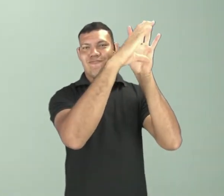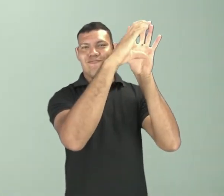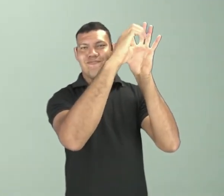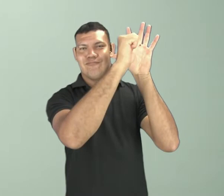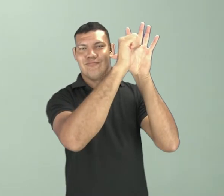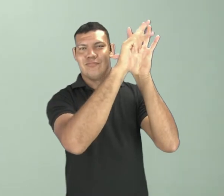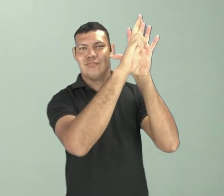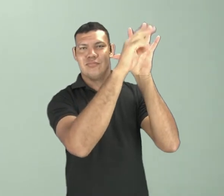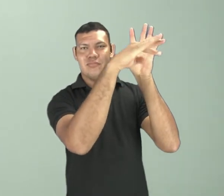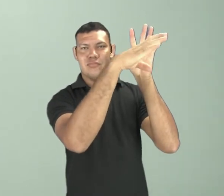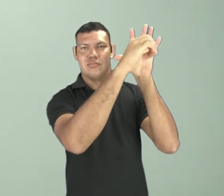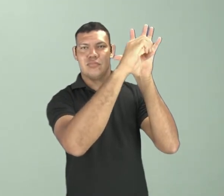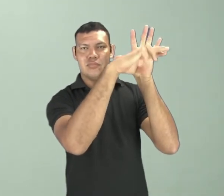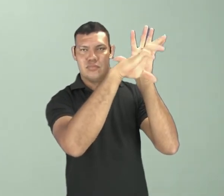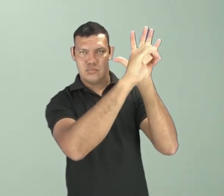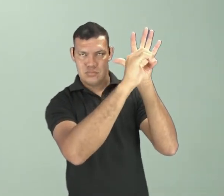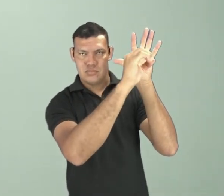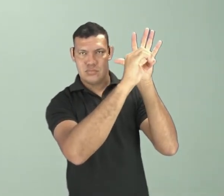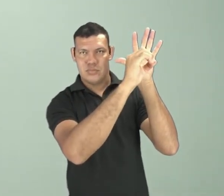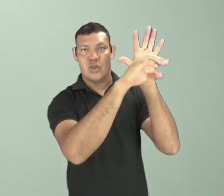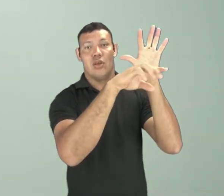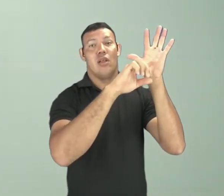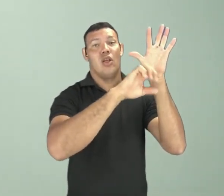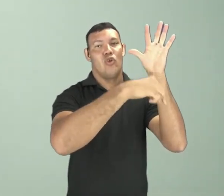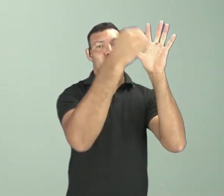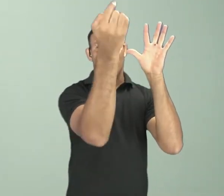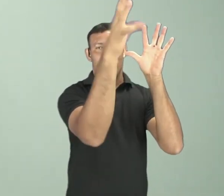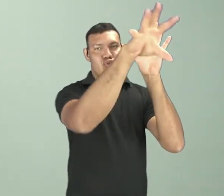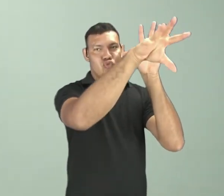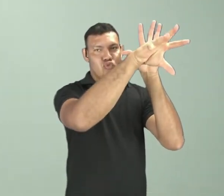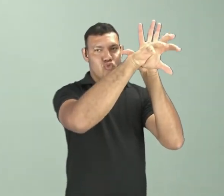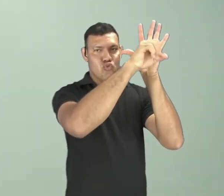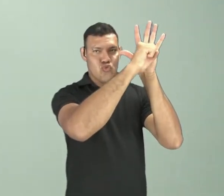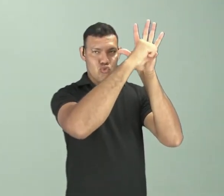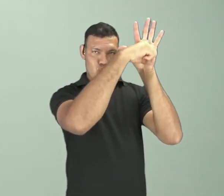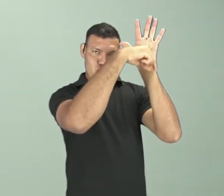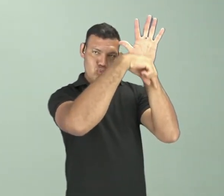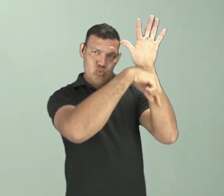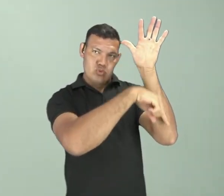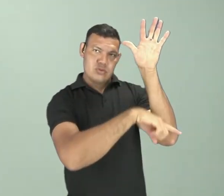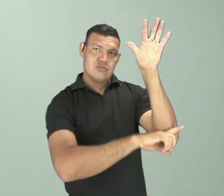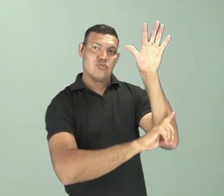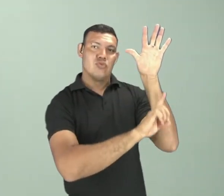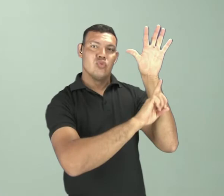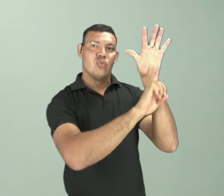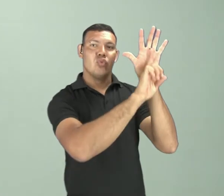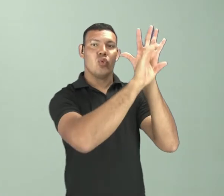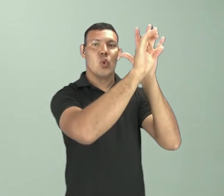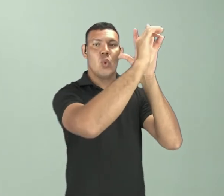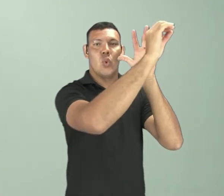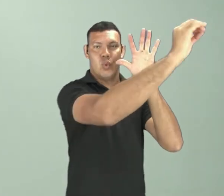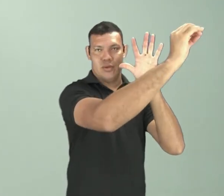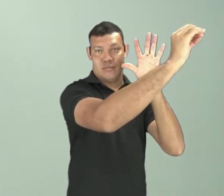de respiração dos seres vivos, que inclui a espécie humana, esse gás carbônico